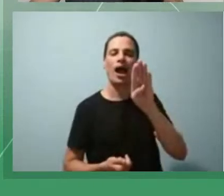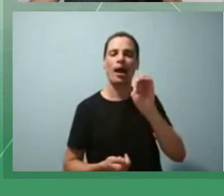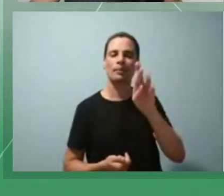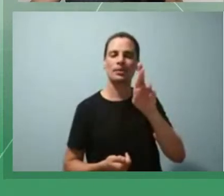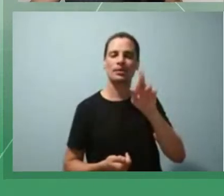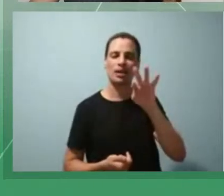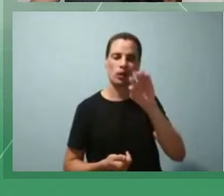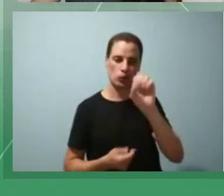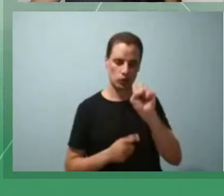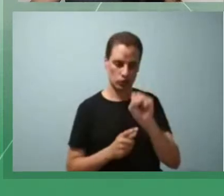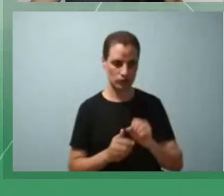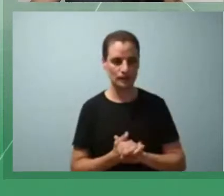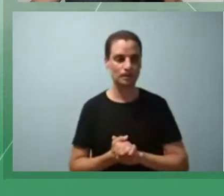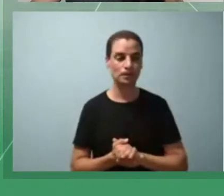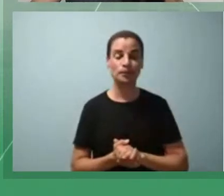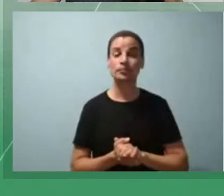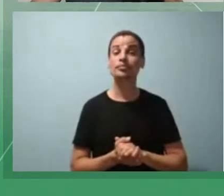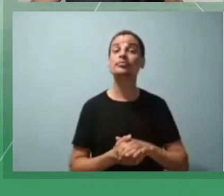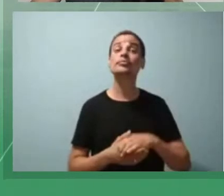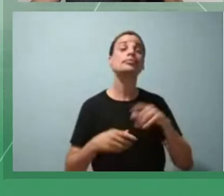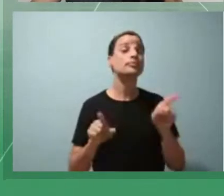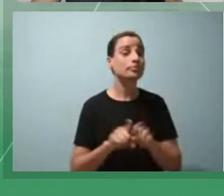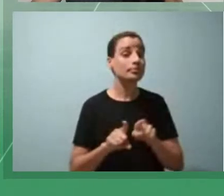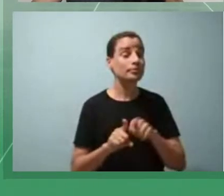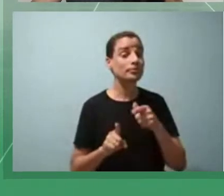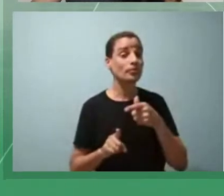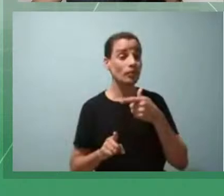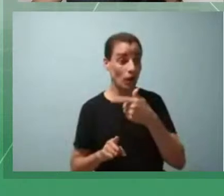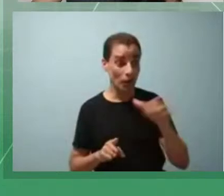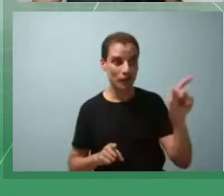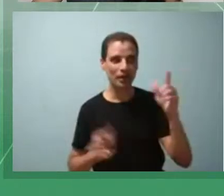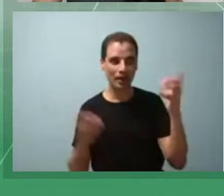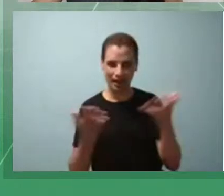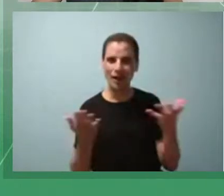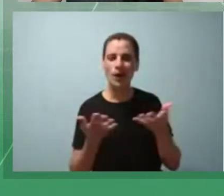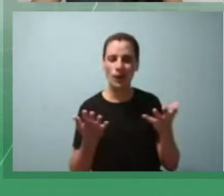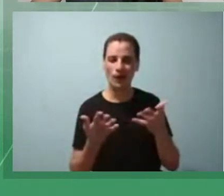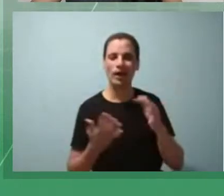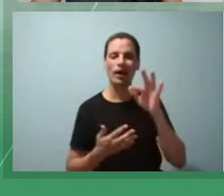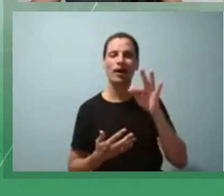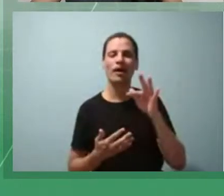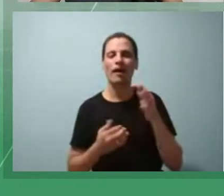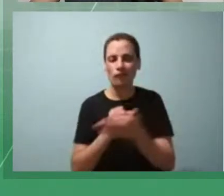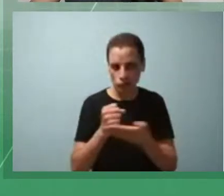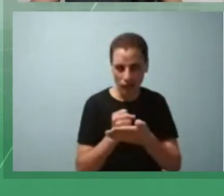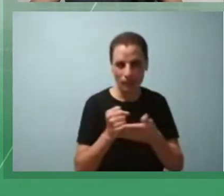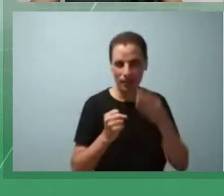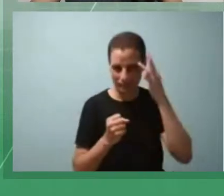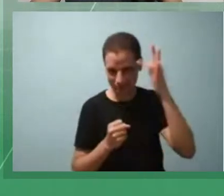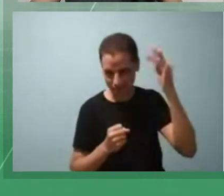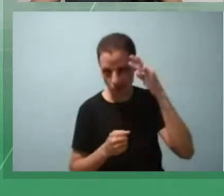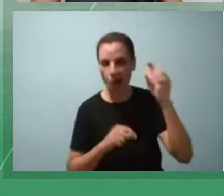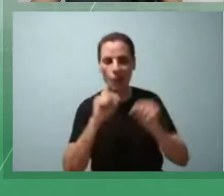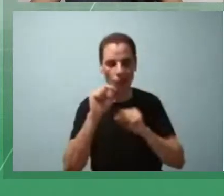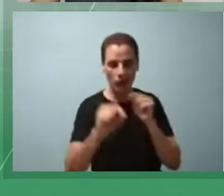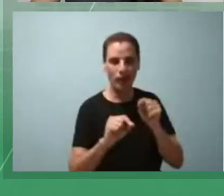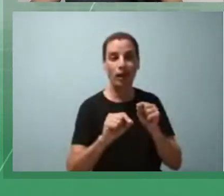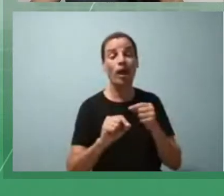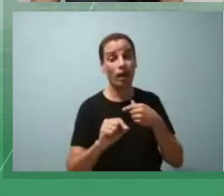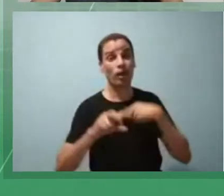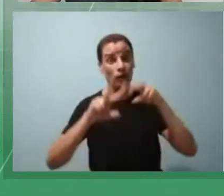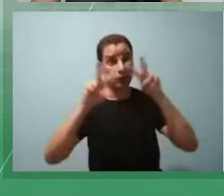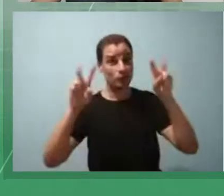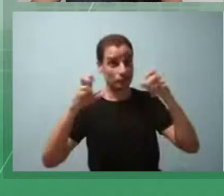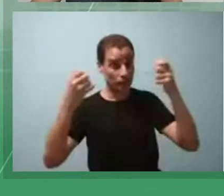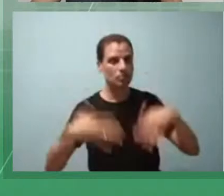Em um segundo momento, para a nossa fundamentação teórica, vamos trazer um pouquinho sobre a educação e tecnologia. Vamos trazer um pouquinho um